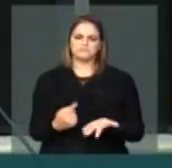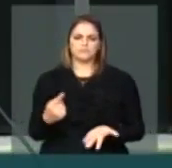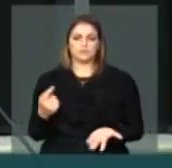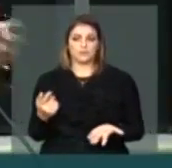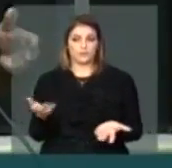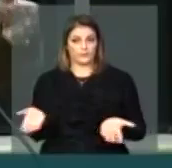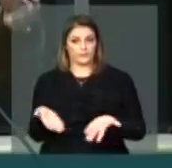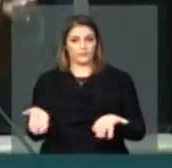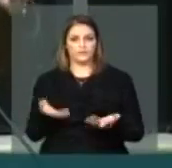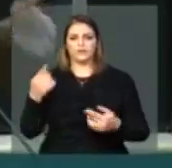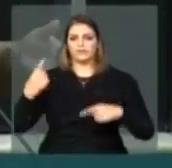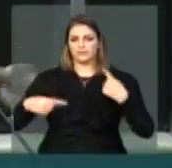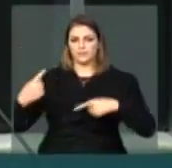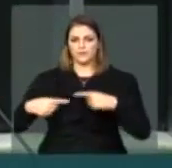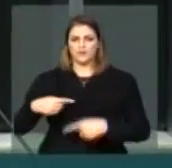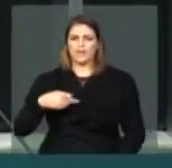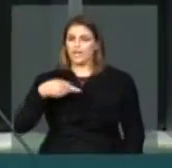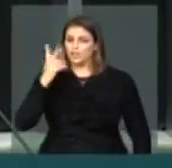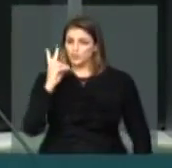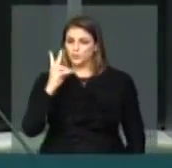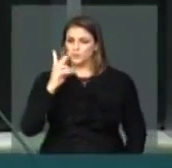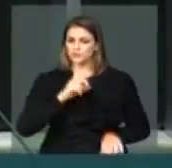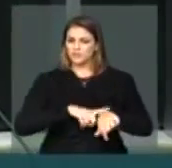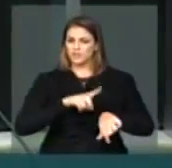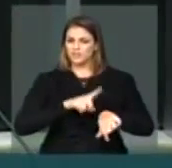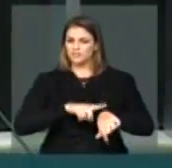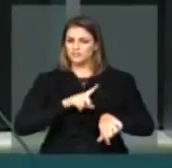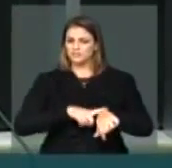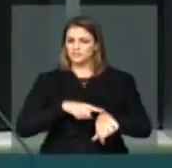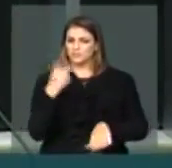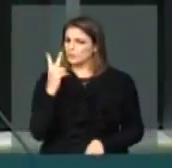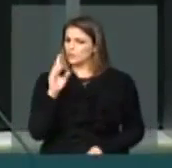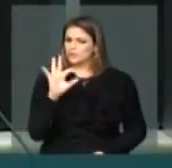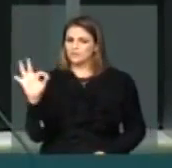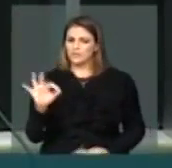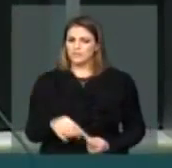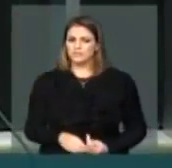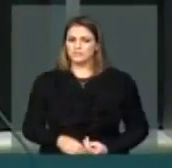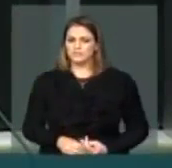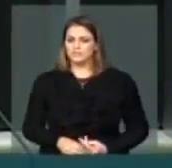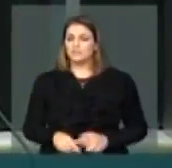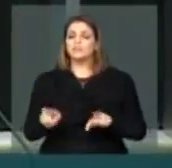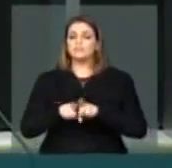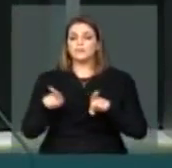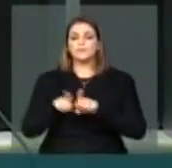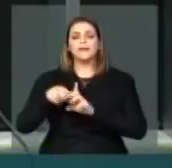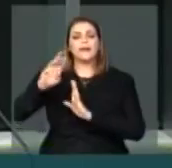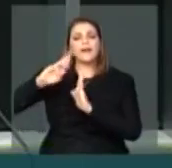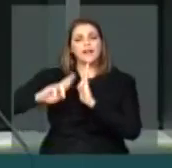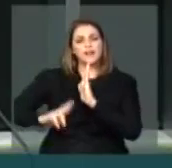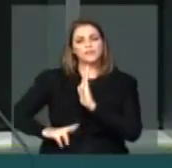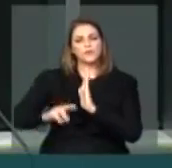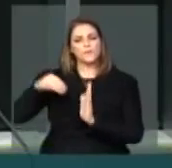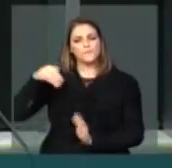os debates às 14 horas, e votação do relatório do deputado Marcelo Castro.